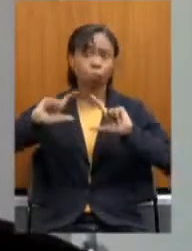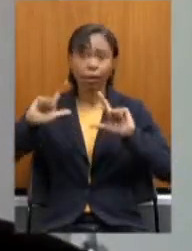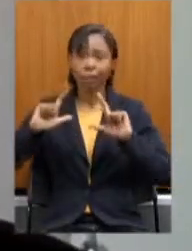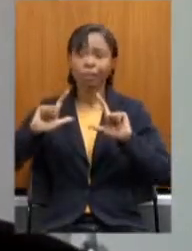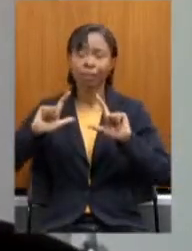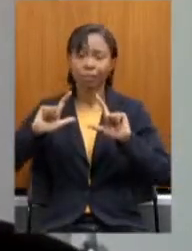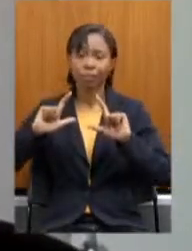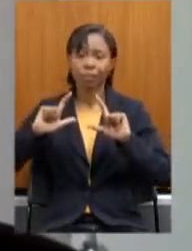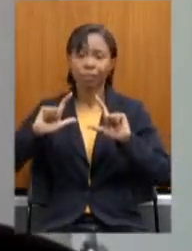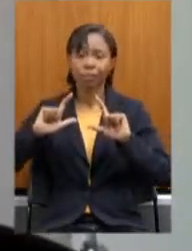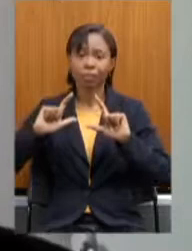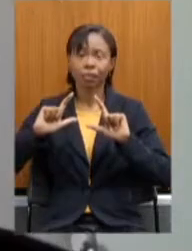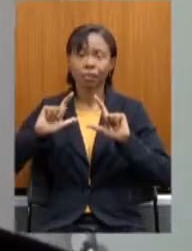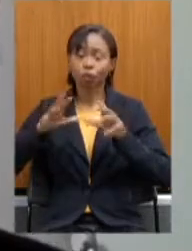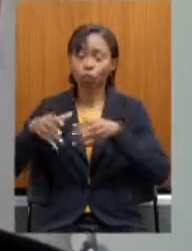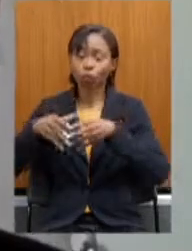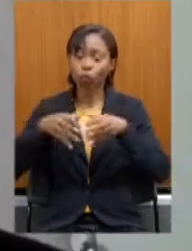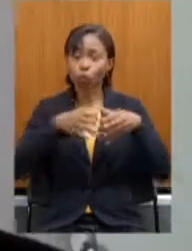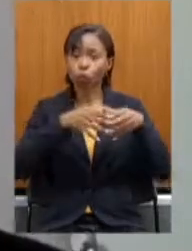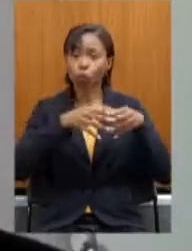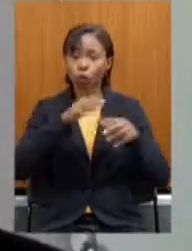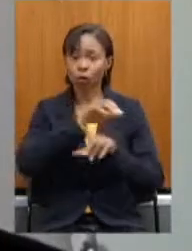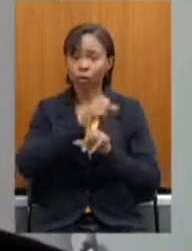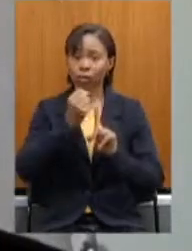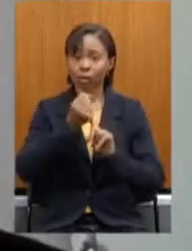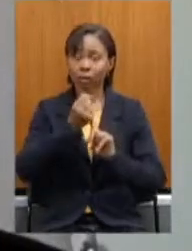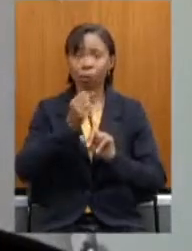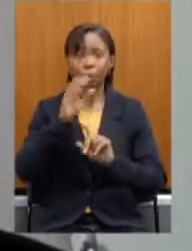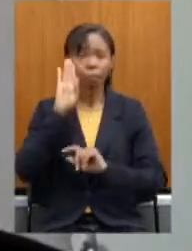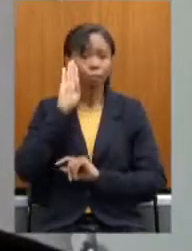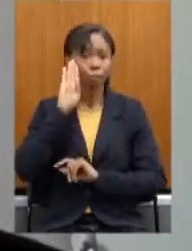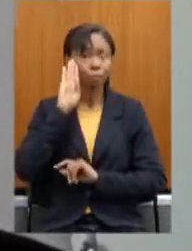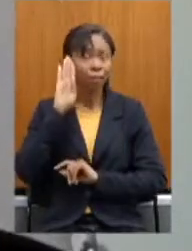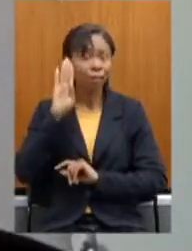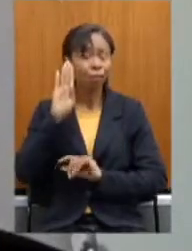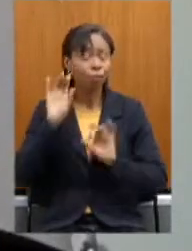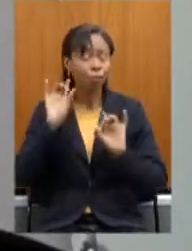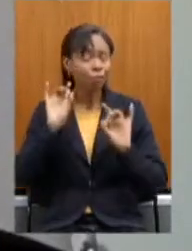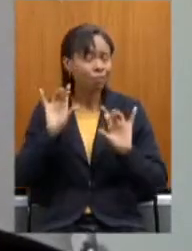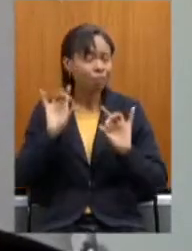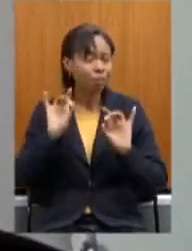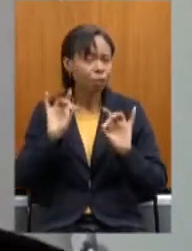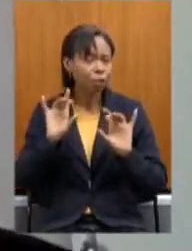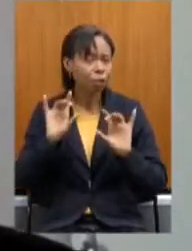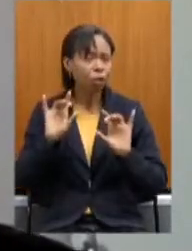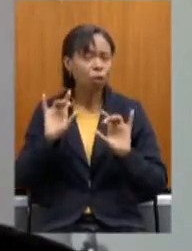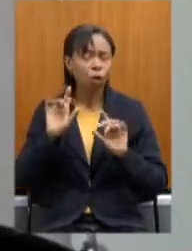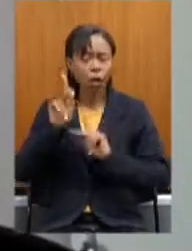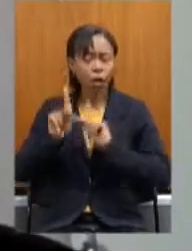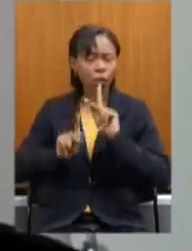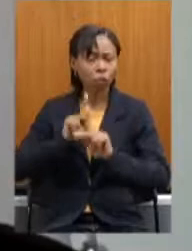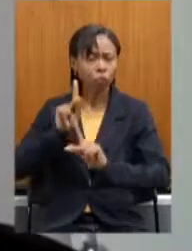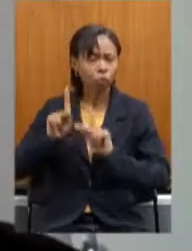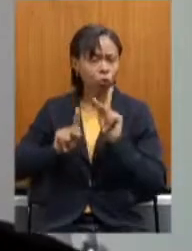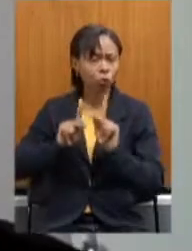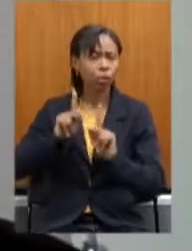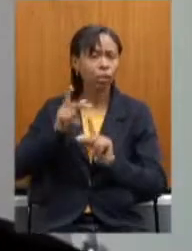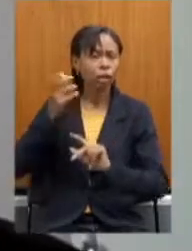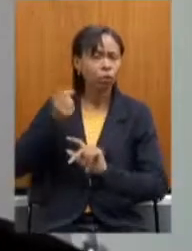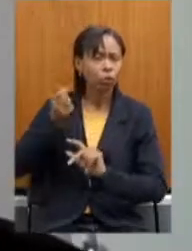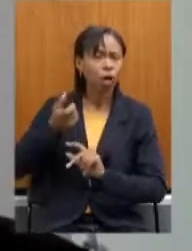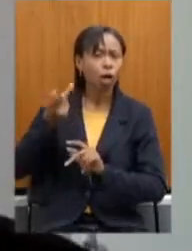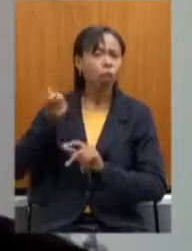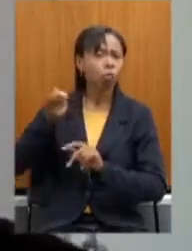da sociedade especificamente pelos segurados do sistema, sem contrapartida